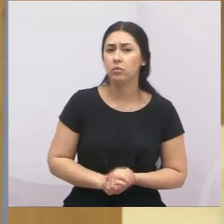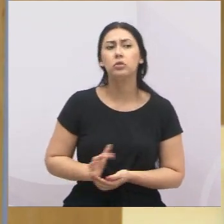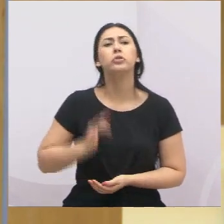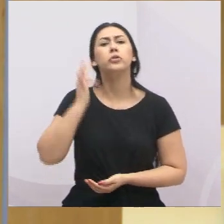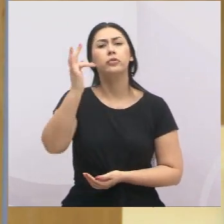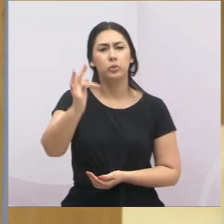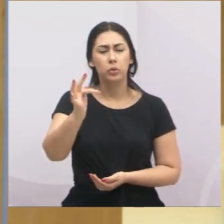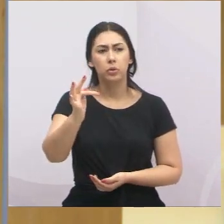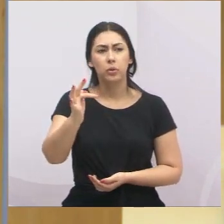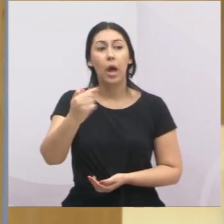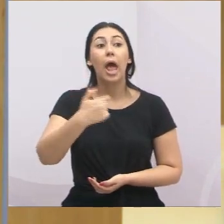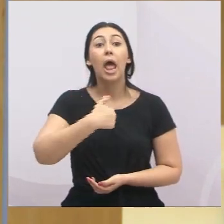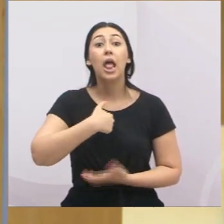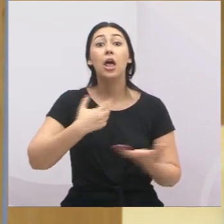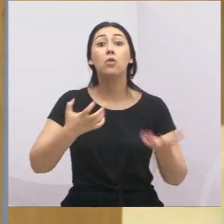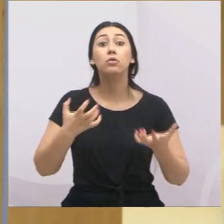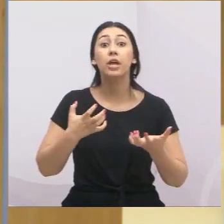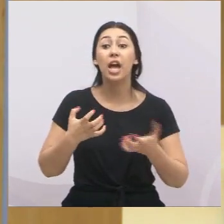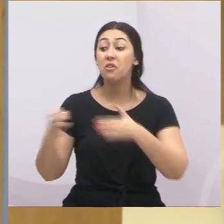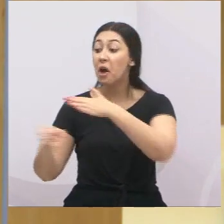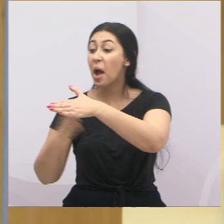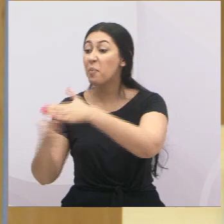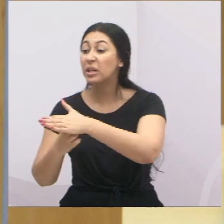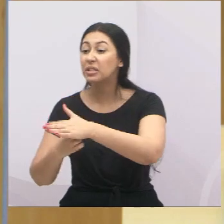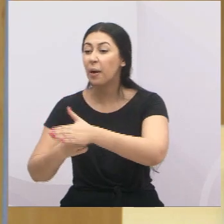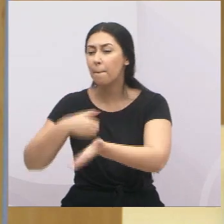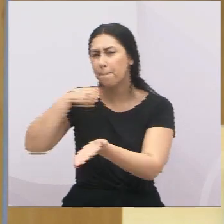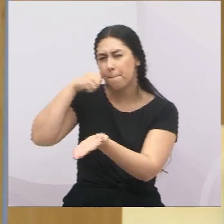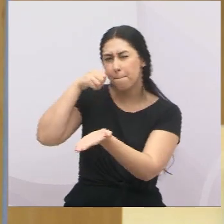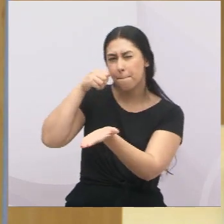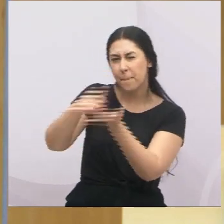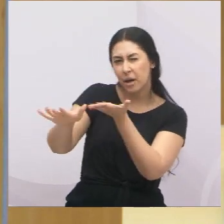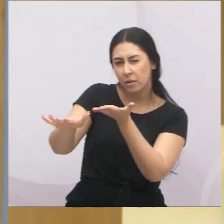eu vou ser um que eu quero ver essa empresa longe da cidade.